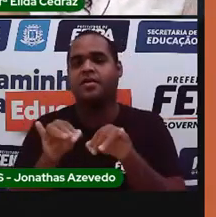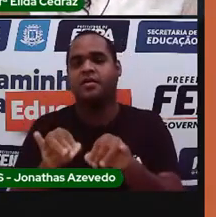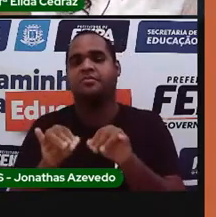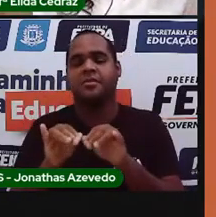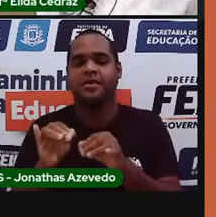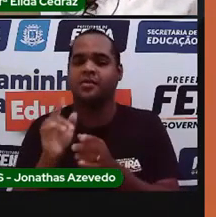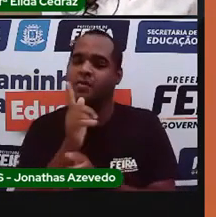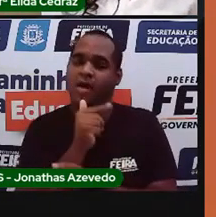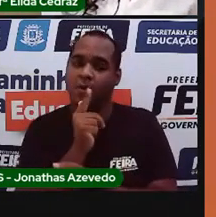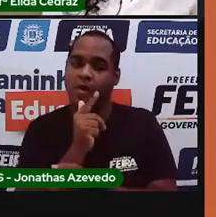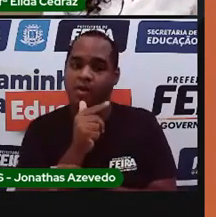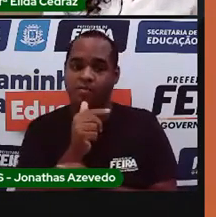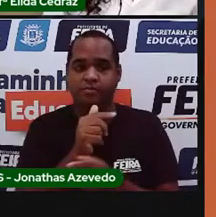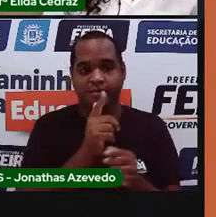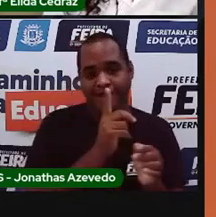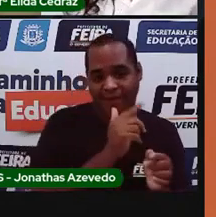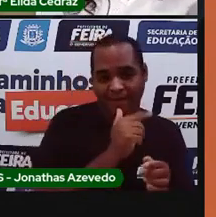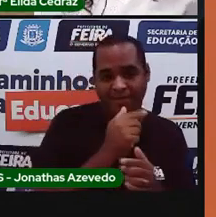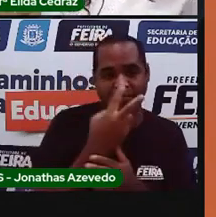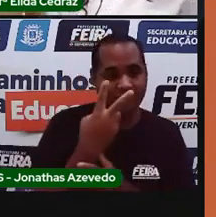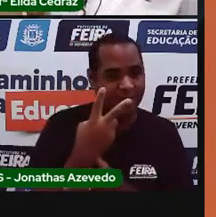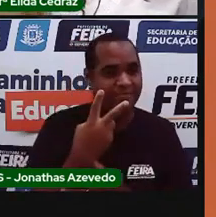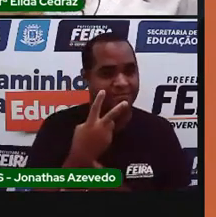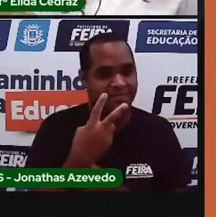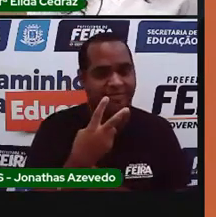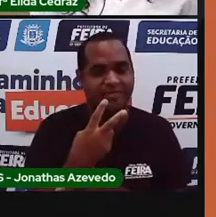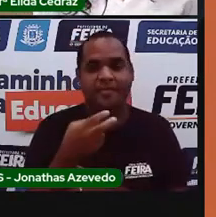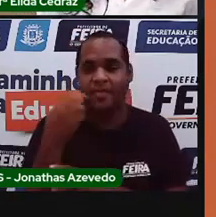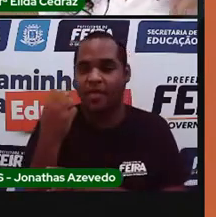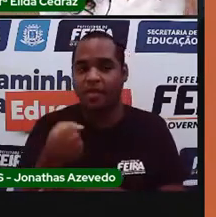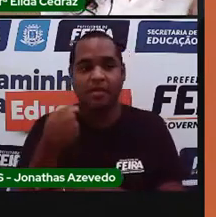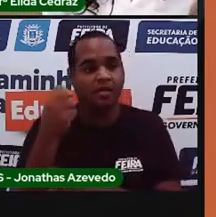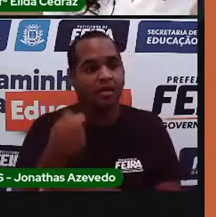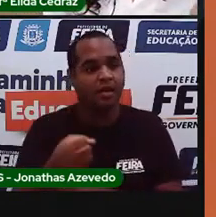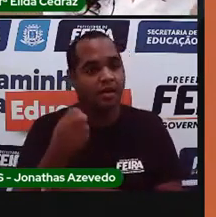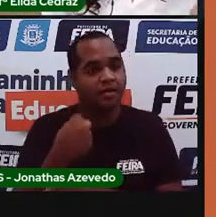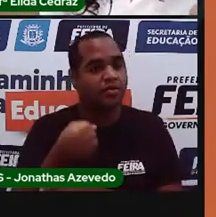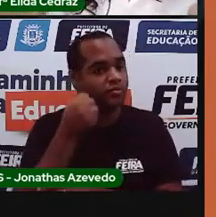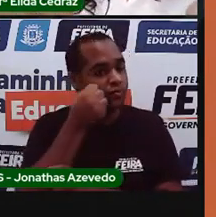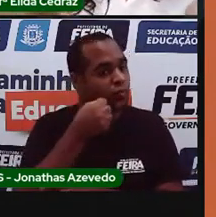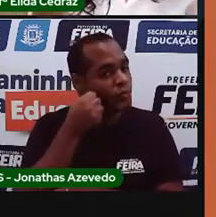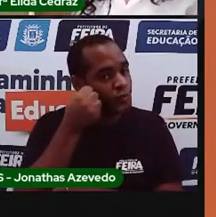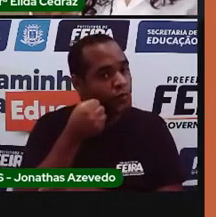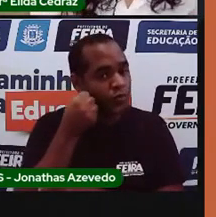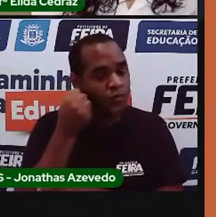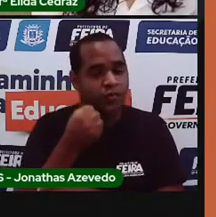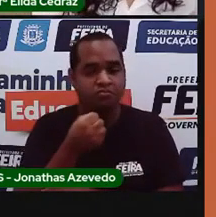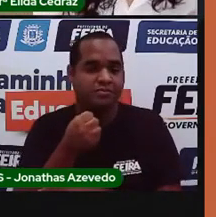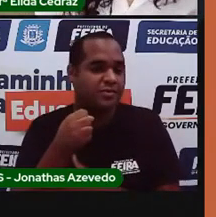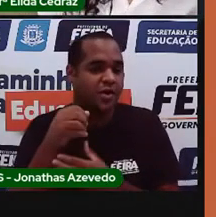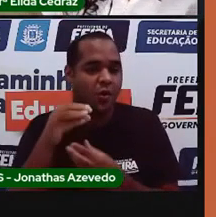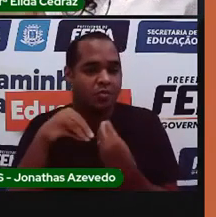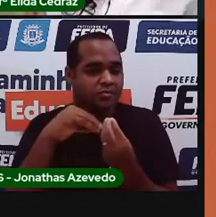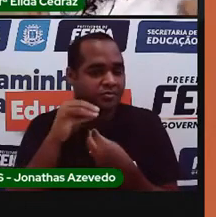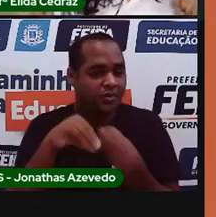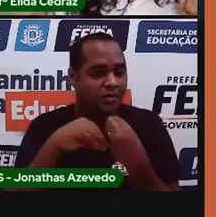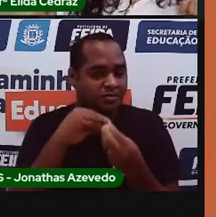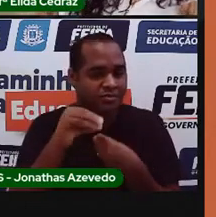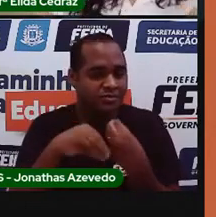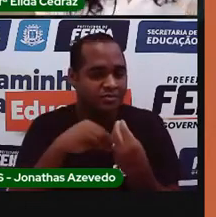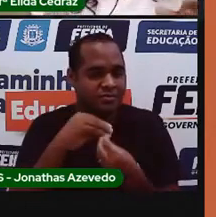encontramos duas prateleiras de líquidos. Tem leite, suco e iogurte.